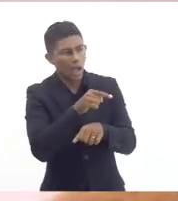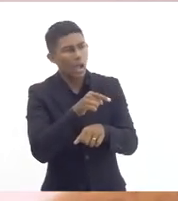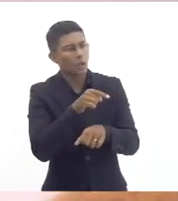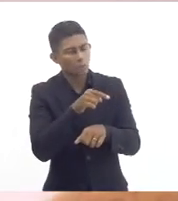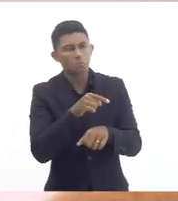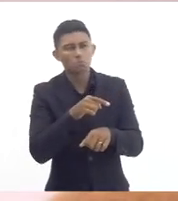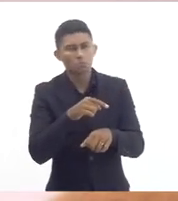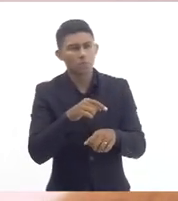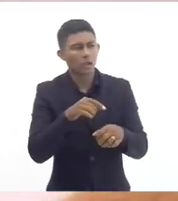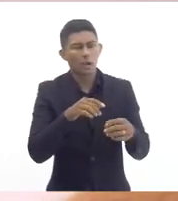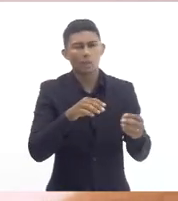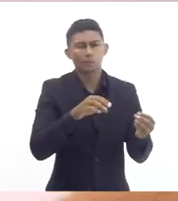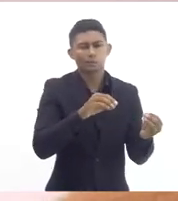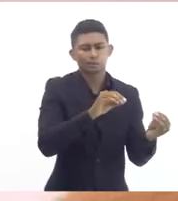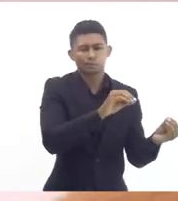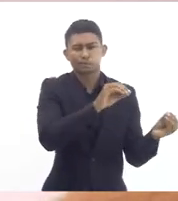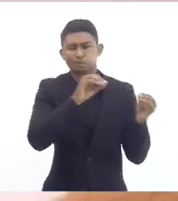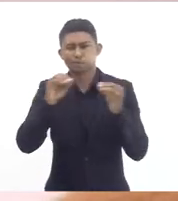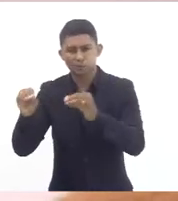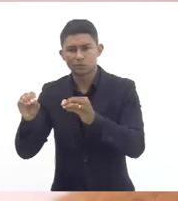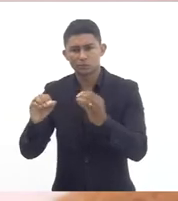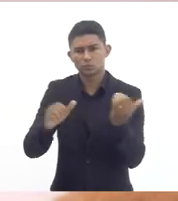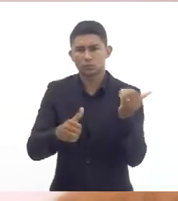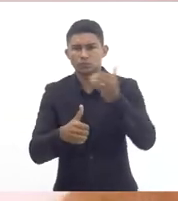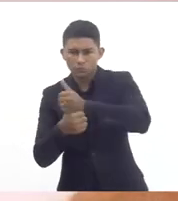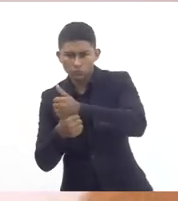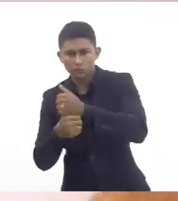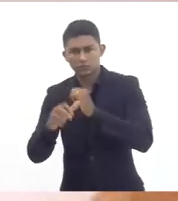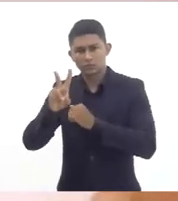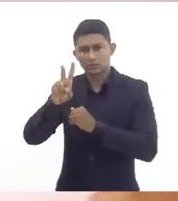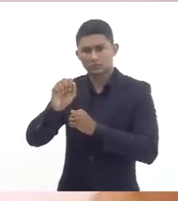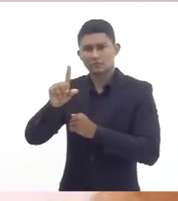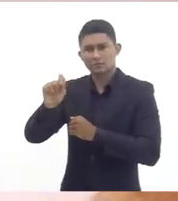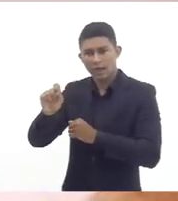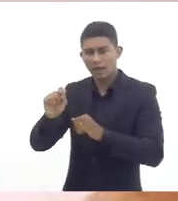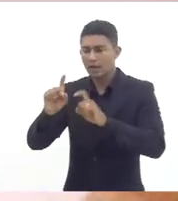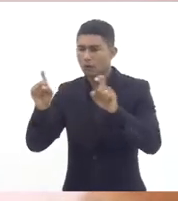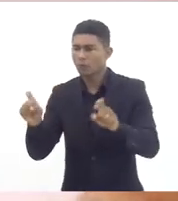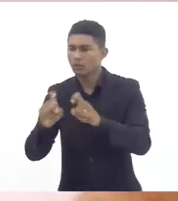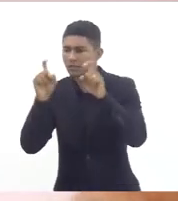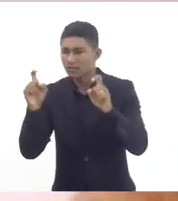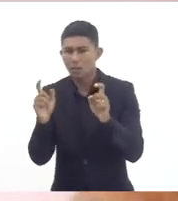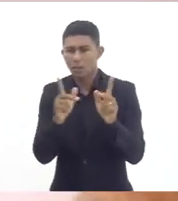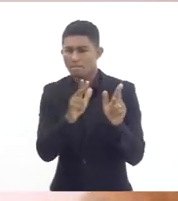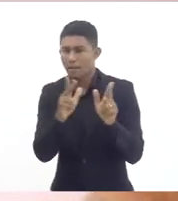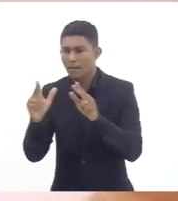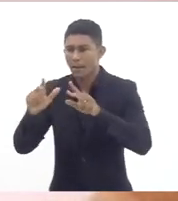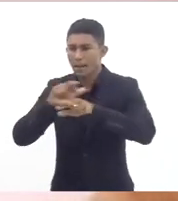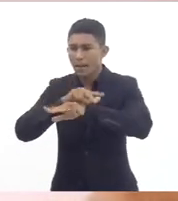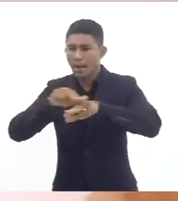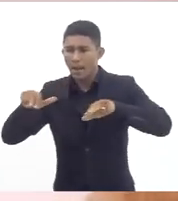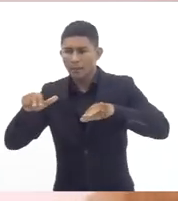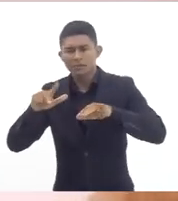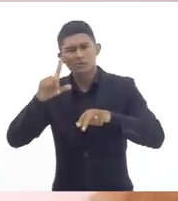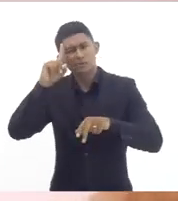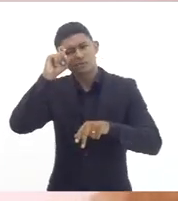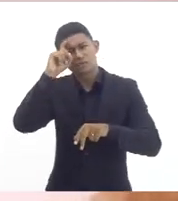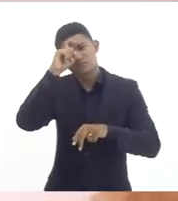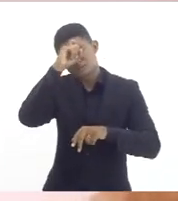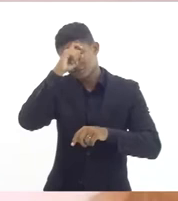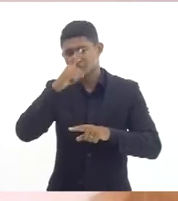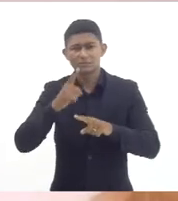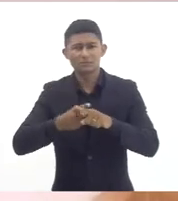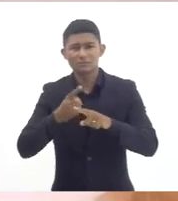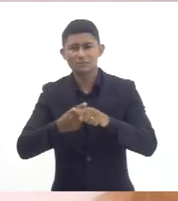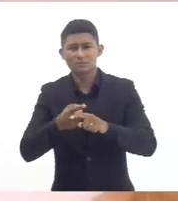computação gráfica para ele preencher a vaga e não correr o risco de ter que dar aula em outras unidades é uma